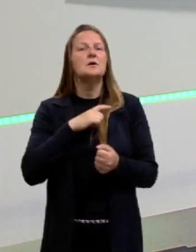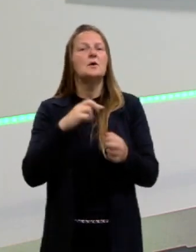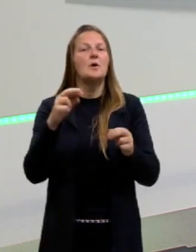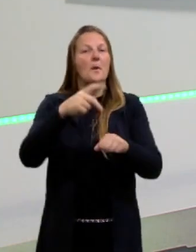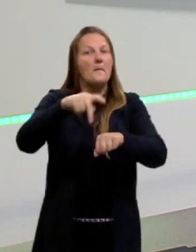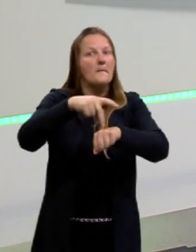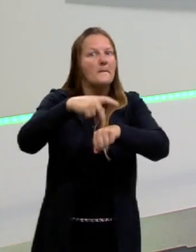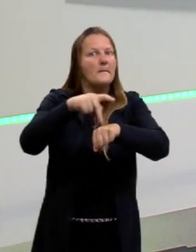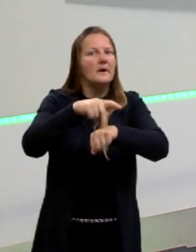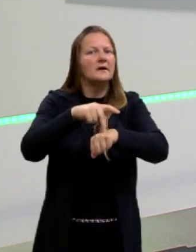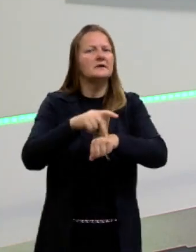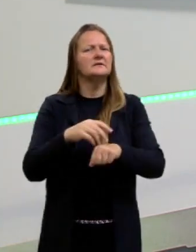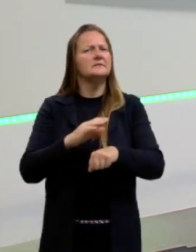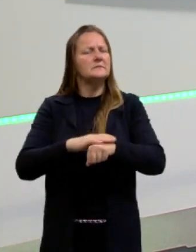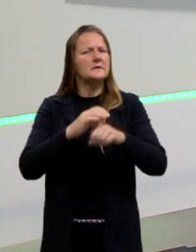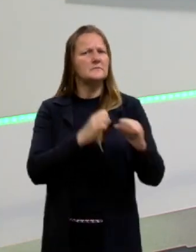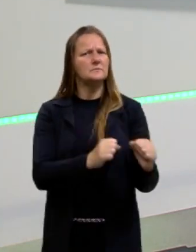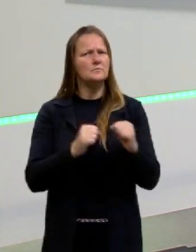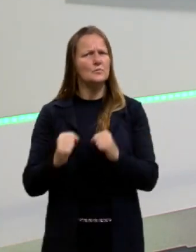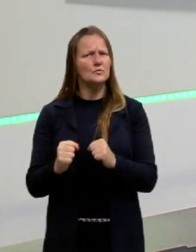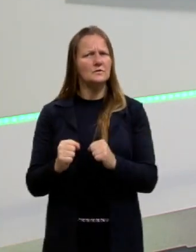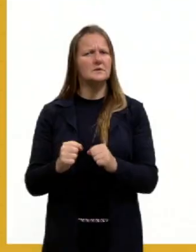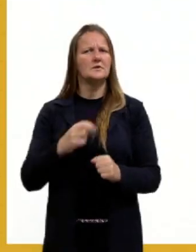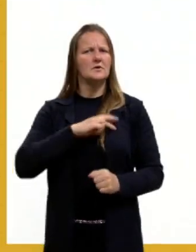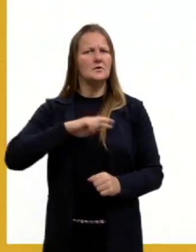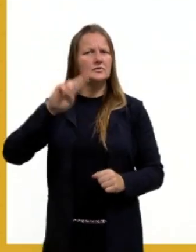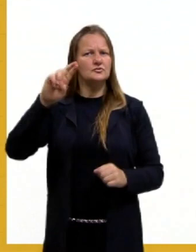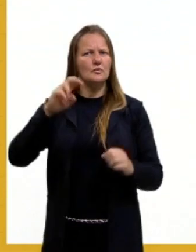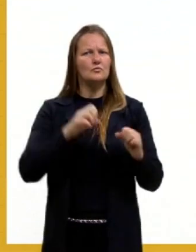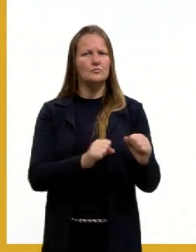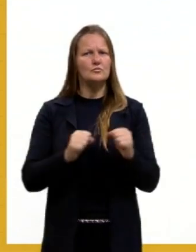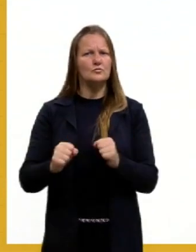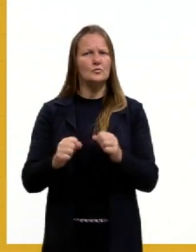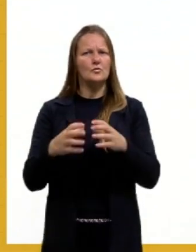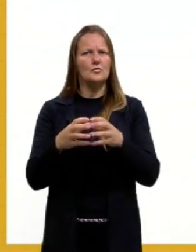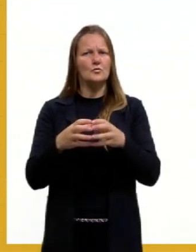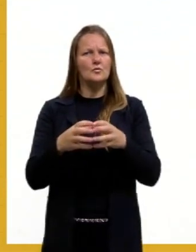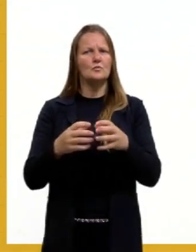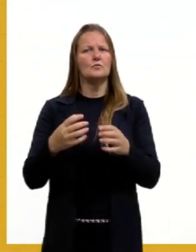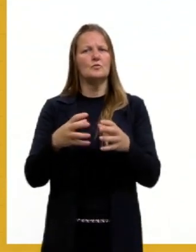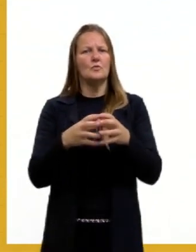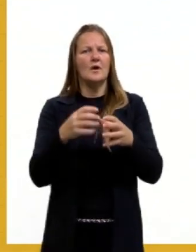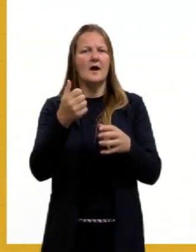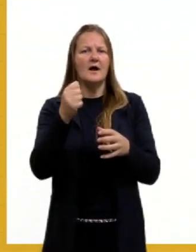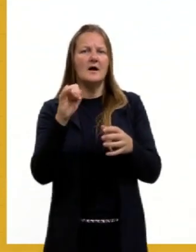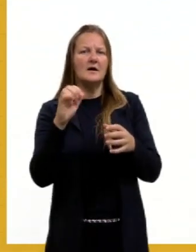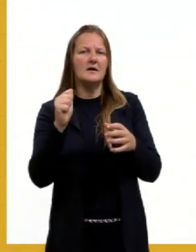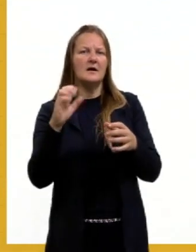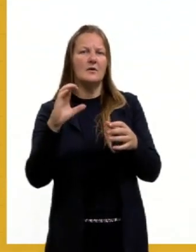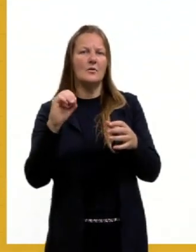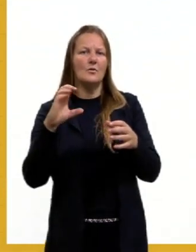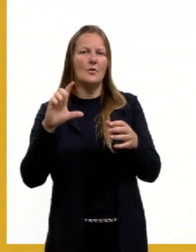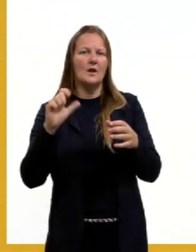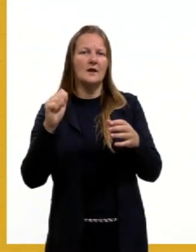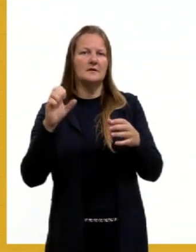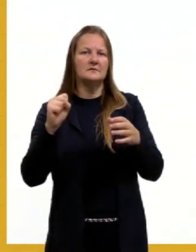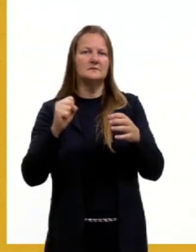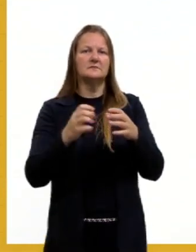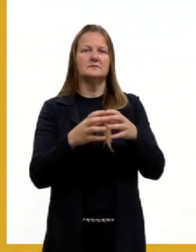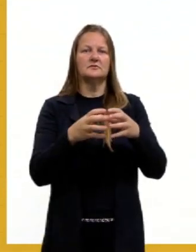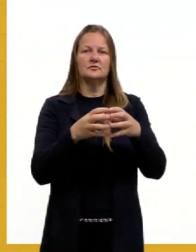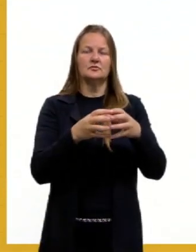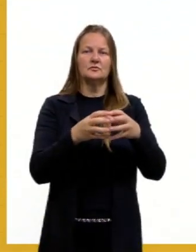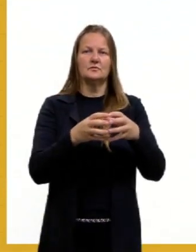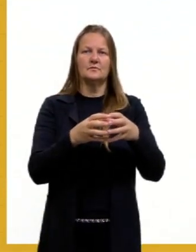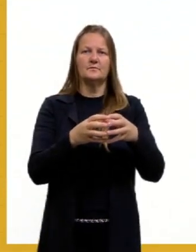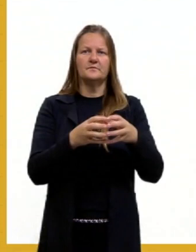relacionado, então, a esse poder dos xiítas, né, então nós temos os ayatolás, né, dentro dessa ótica aí, o ayatolá Khomeini